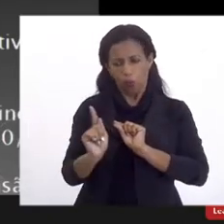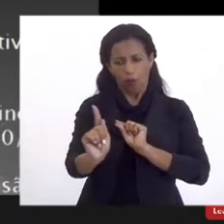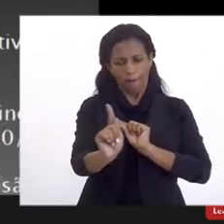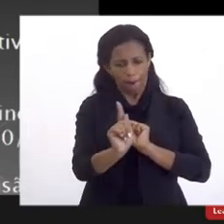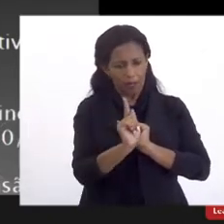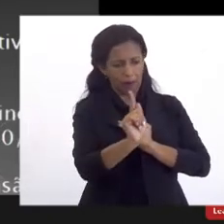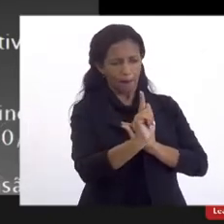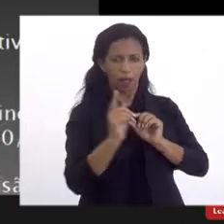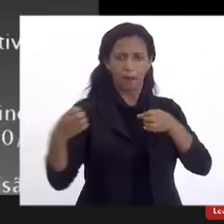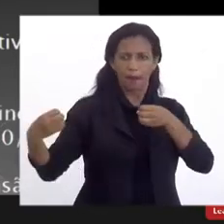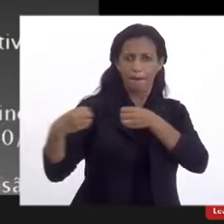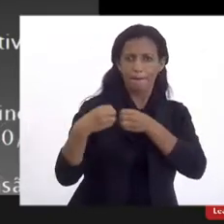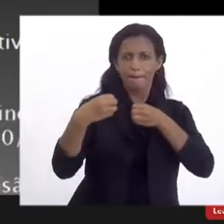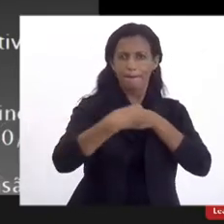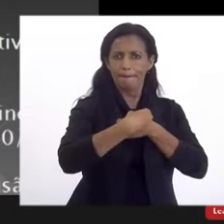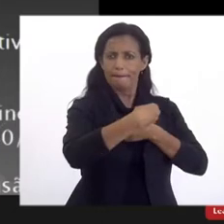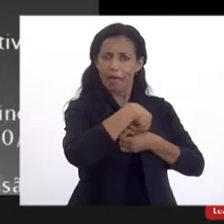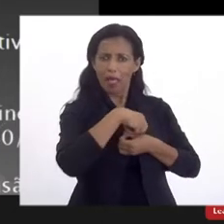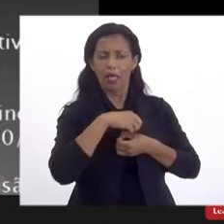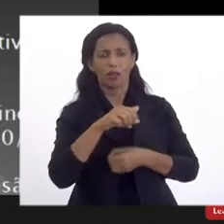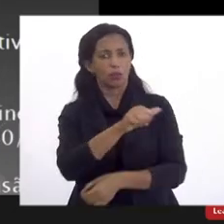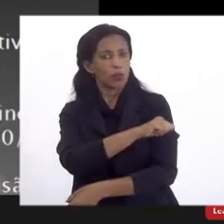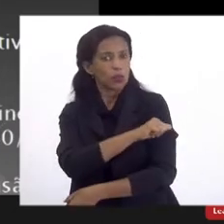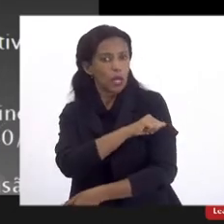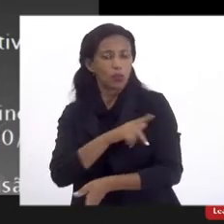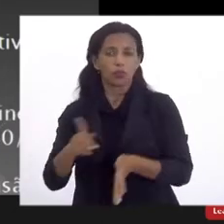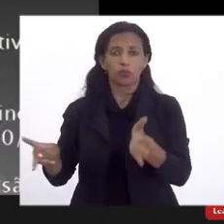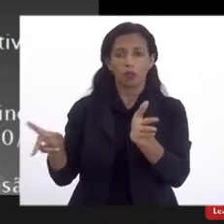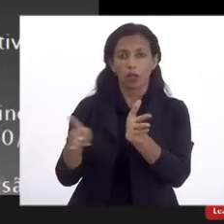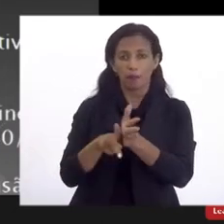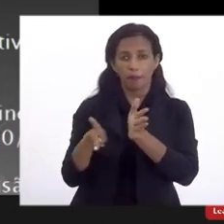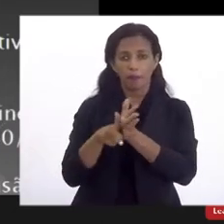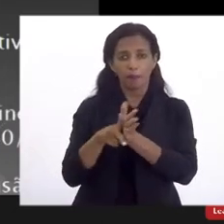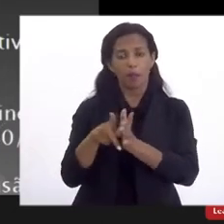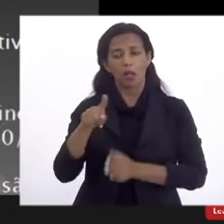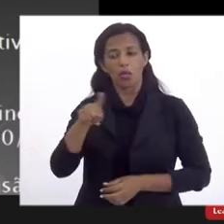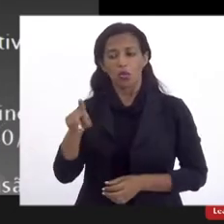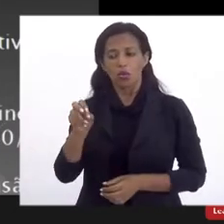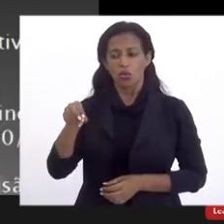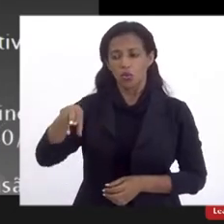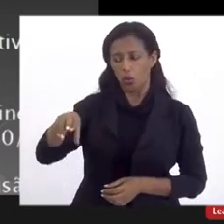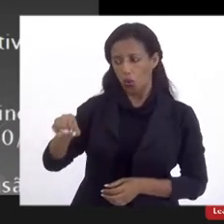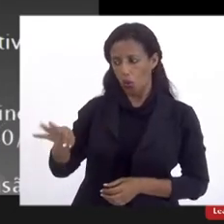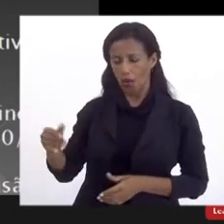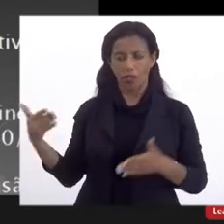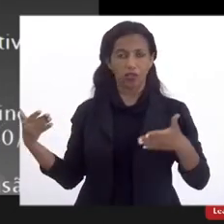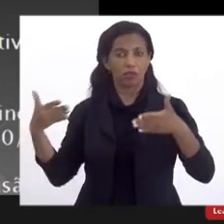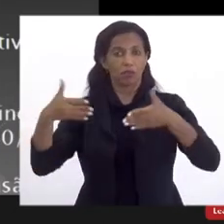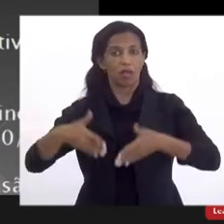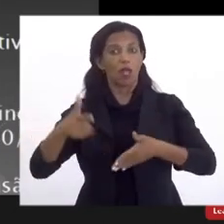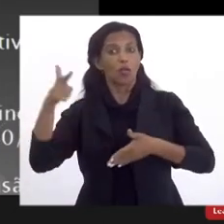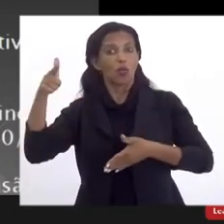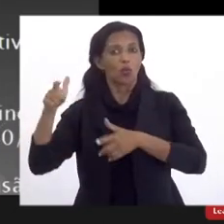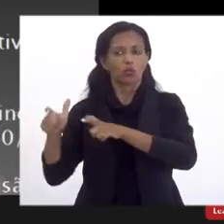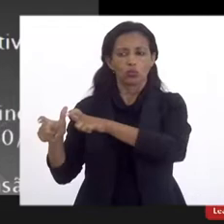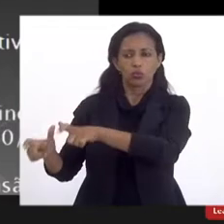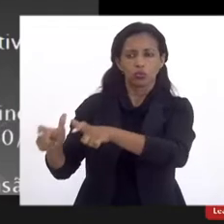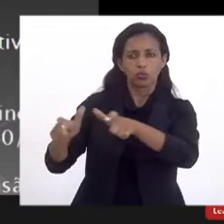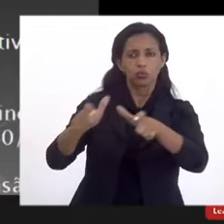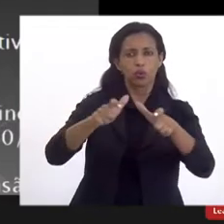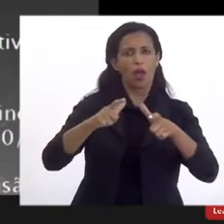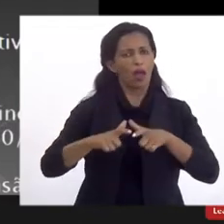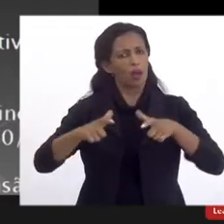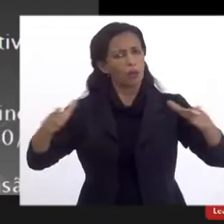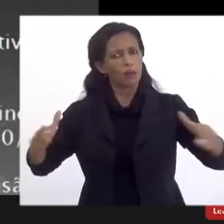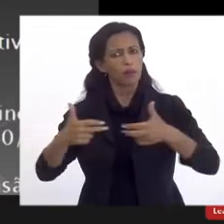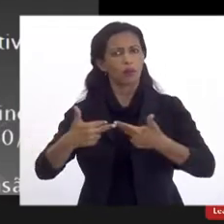percorridas, né, por servidores, por estudantes, pela própria Zona Oeste, né, para chegar em outros locais, aumentar